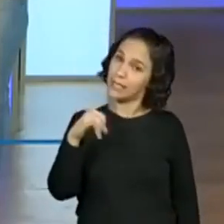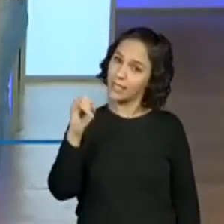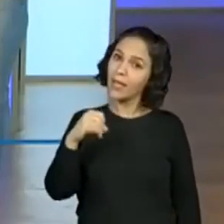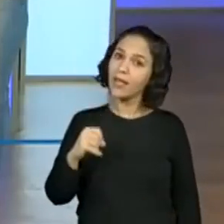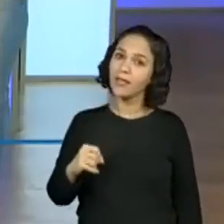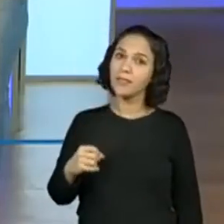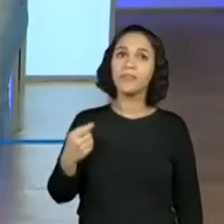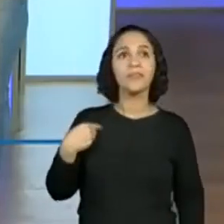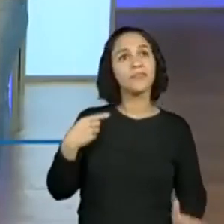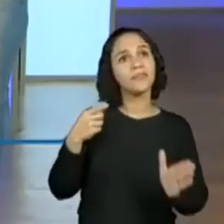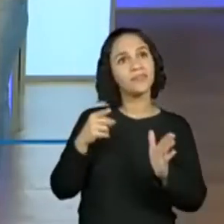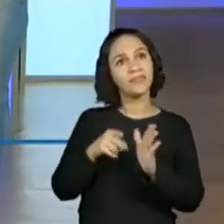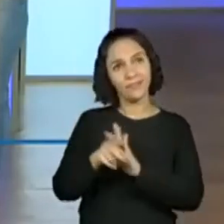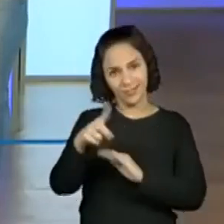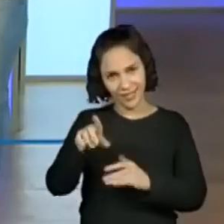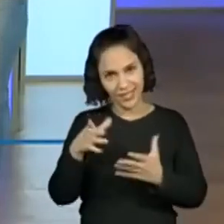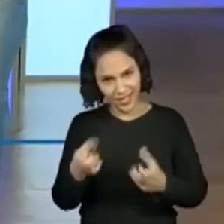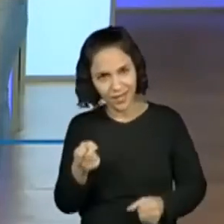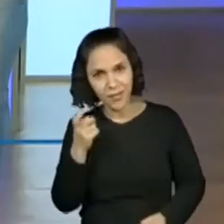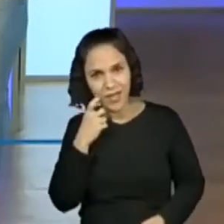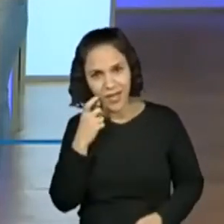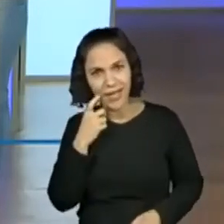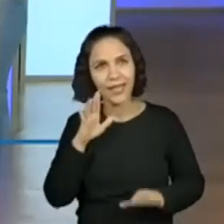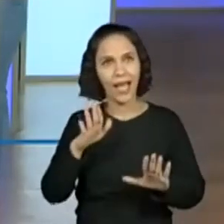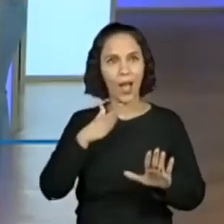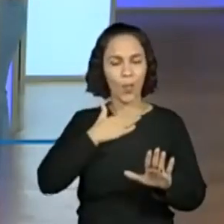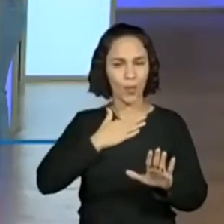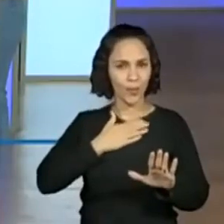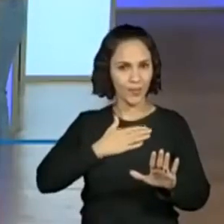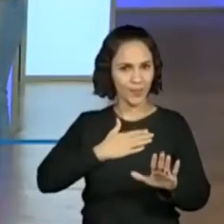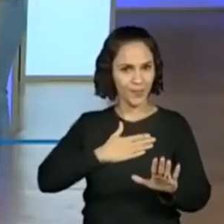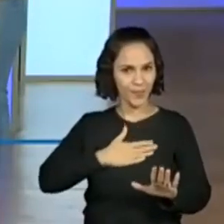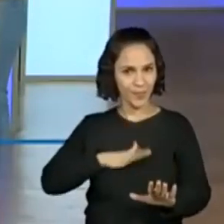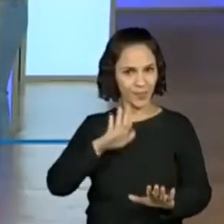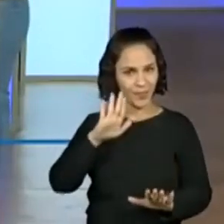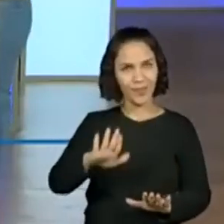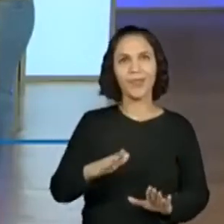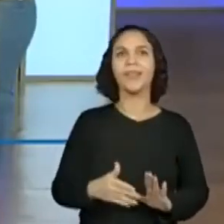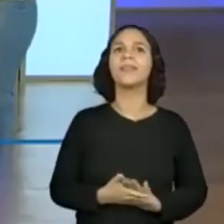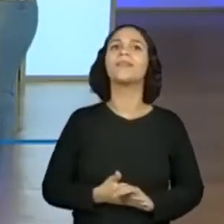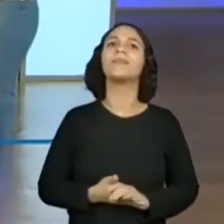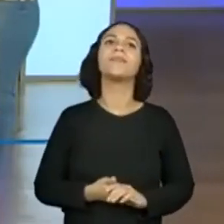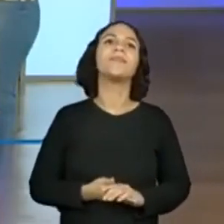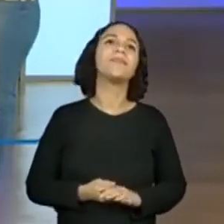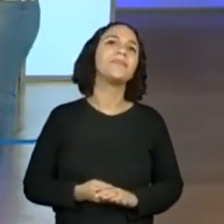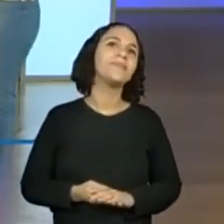Vocês aceitam uma bala? Então, calma. Vai ser o seguinte, ó. Vamos lá.